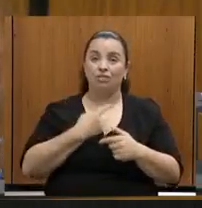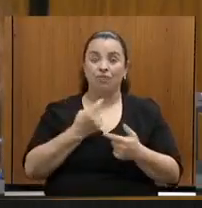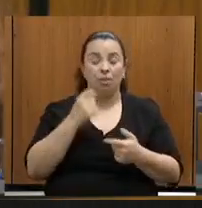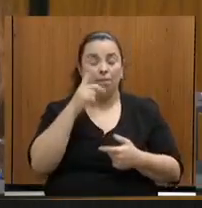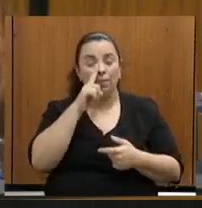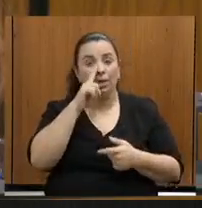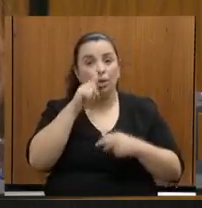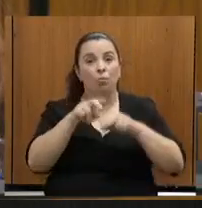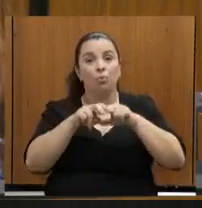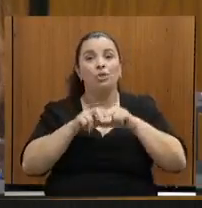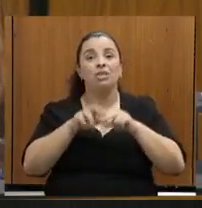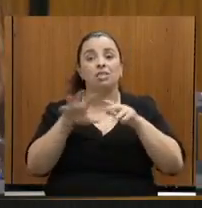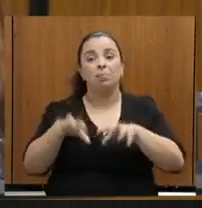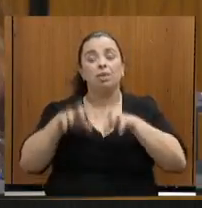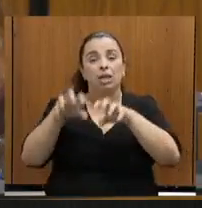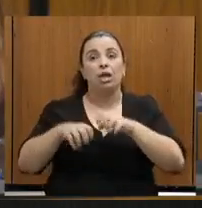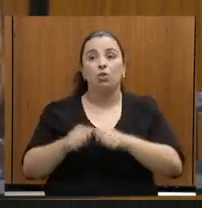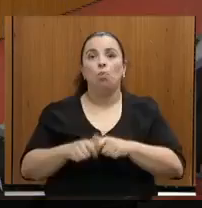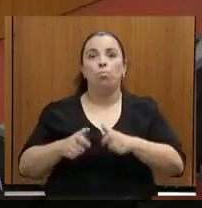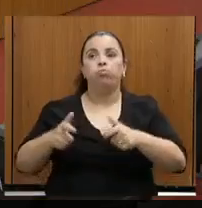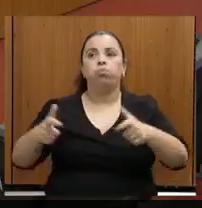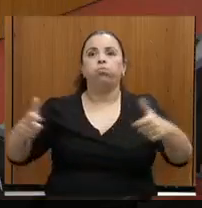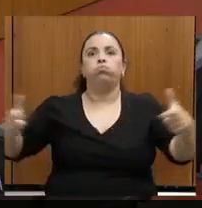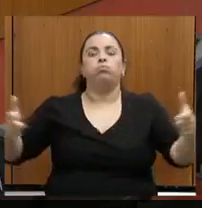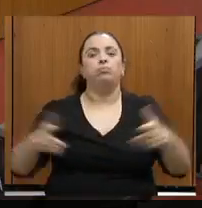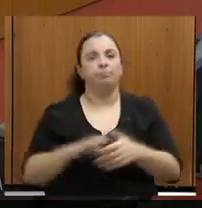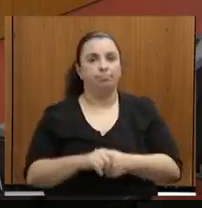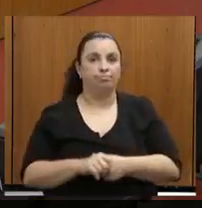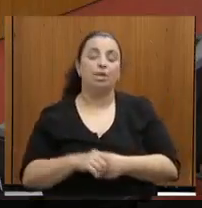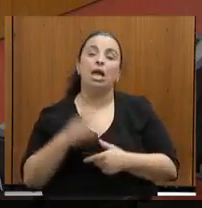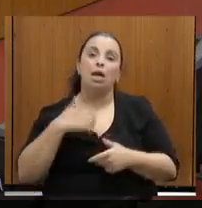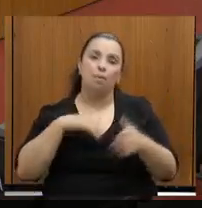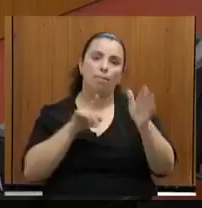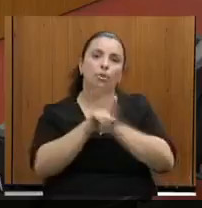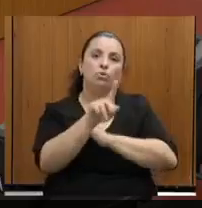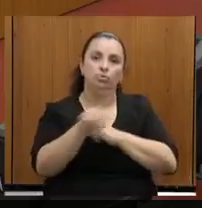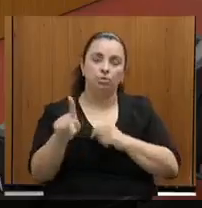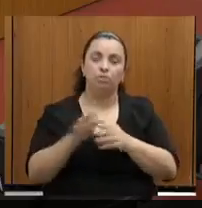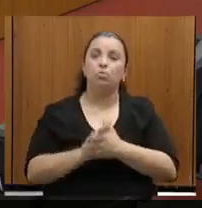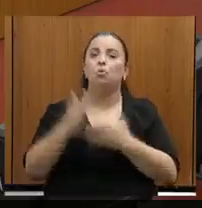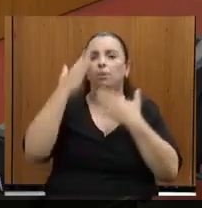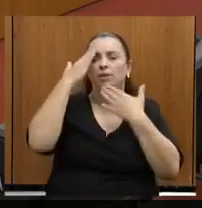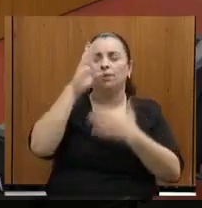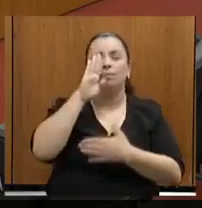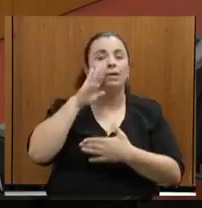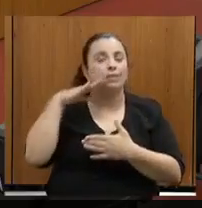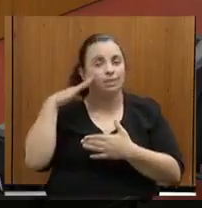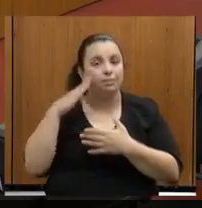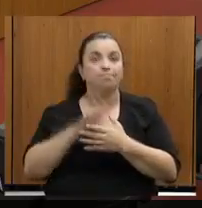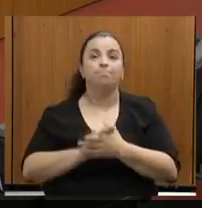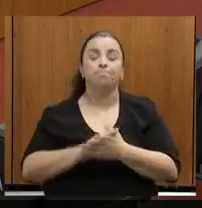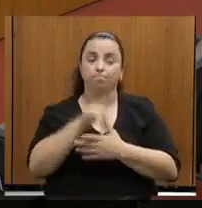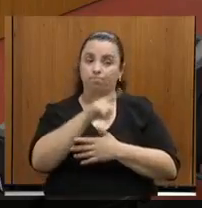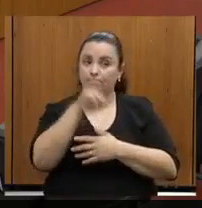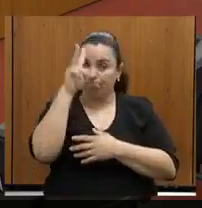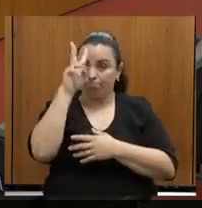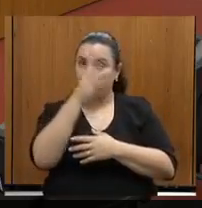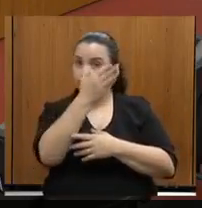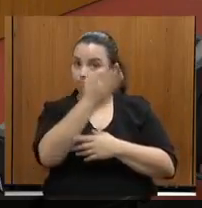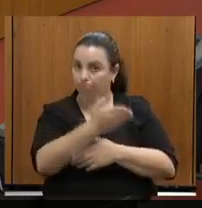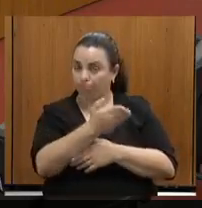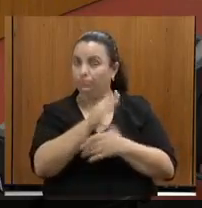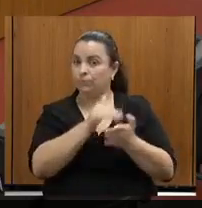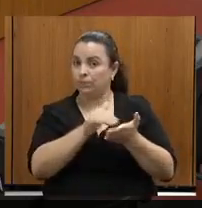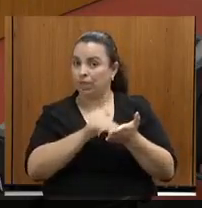este o meu questionamento, presidente. Obrigado, Beatriz. Deputada Beatriz Serqueira, lembrando, secretário, que a nossa PEC,